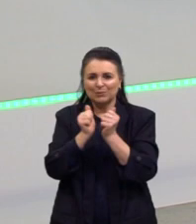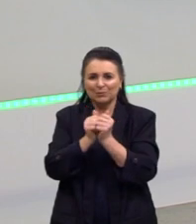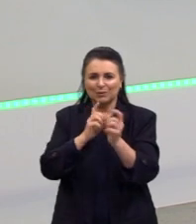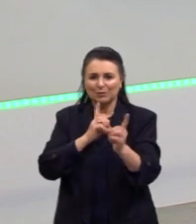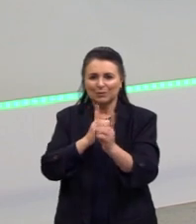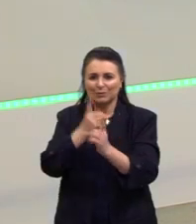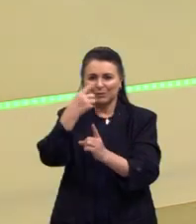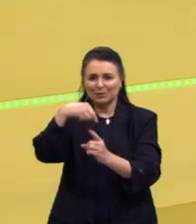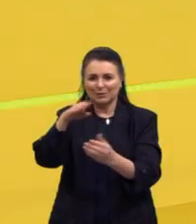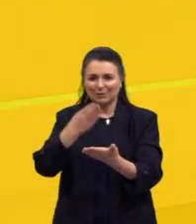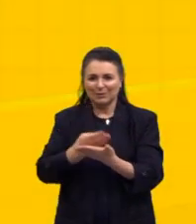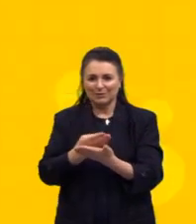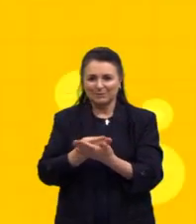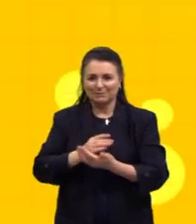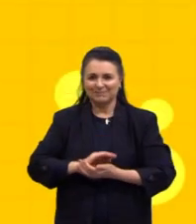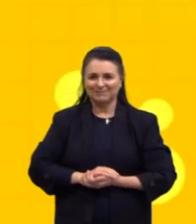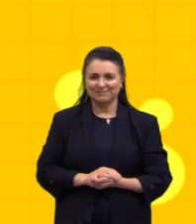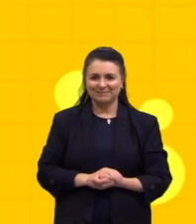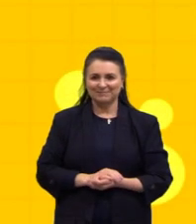aula. Tchau.